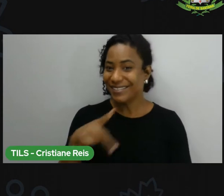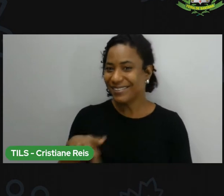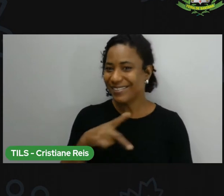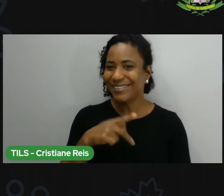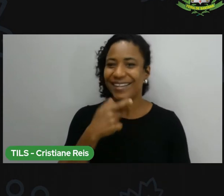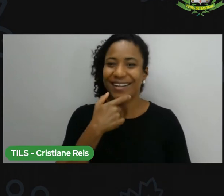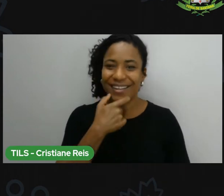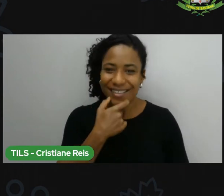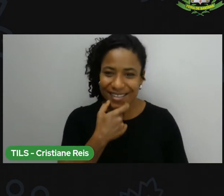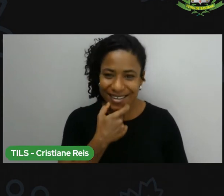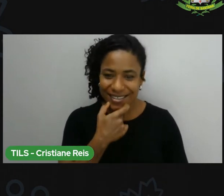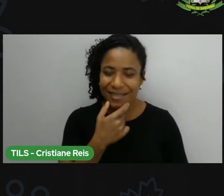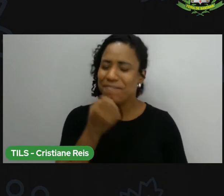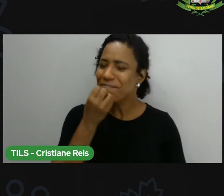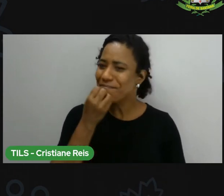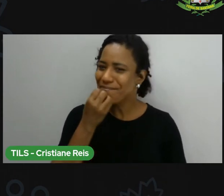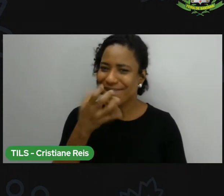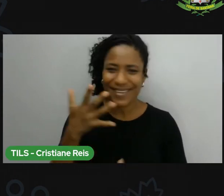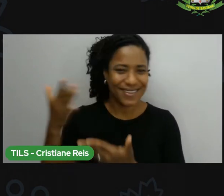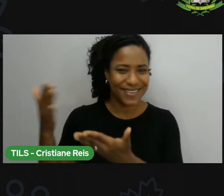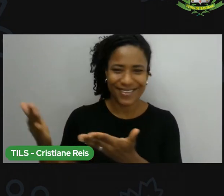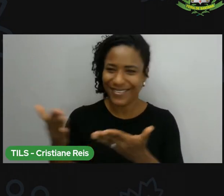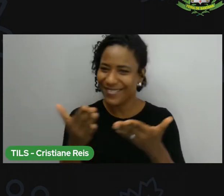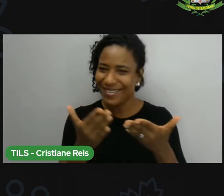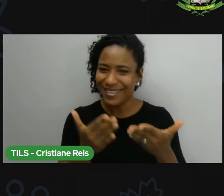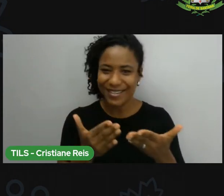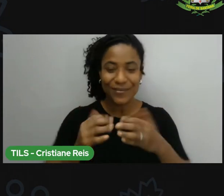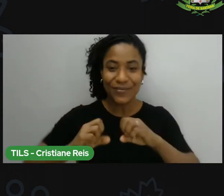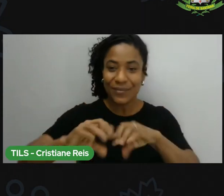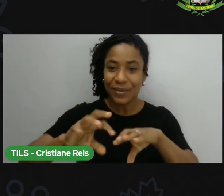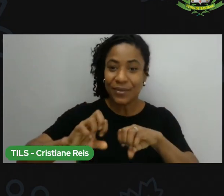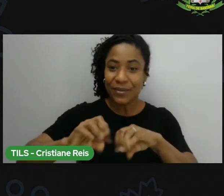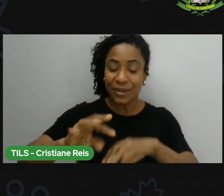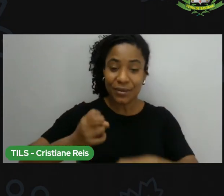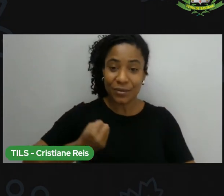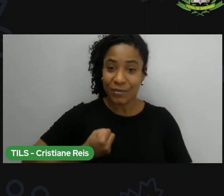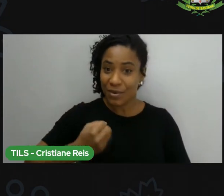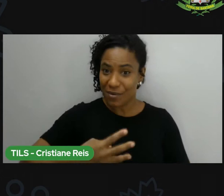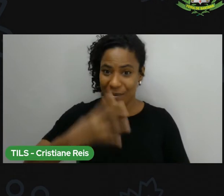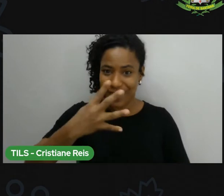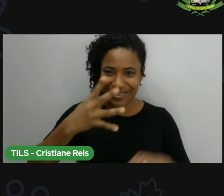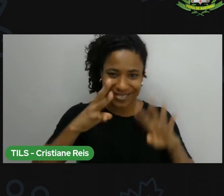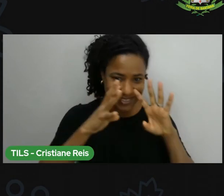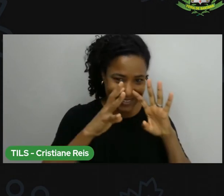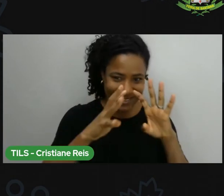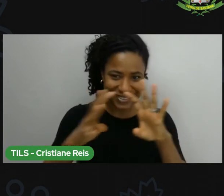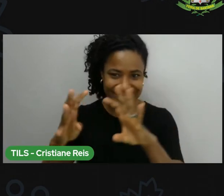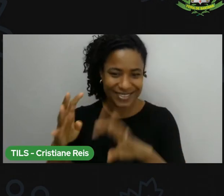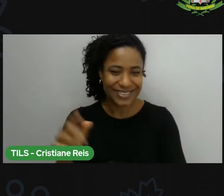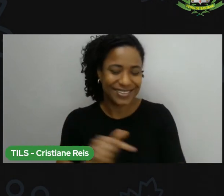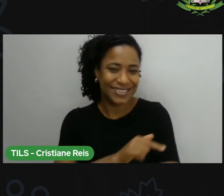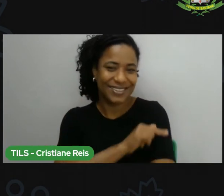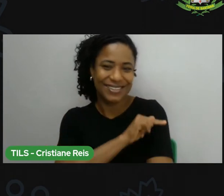à nossa aula de inglês número 4 para os estudantes do sétimo ano. Vou